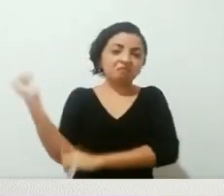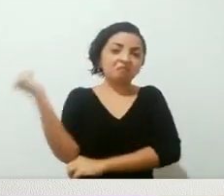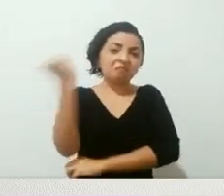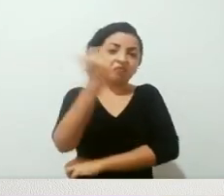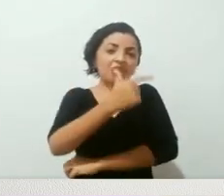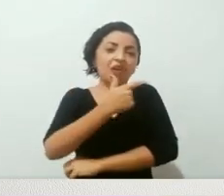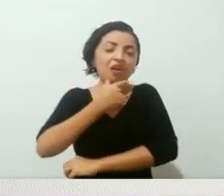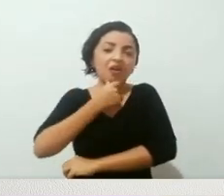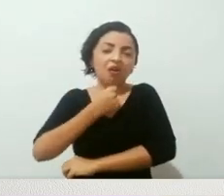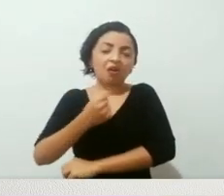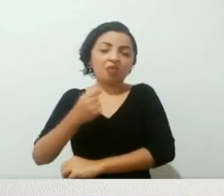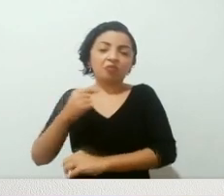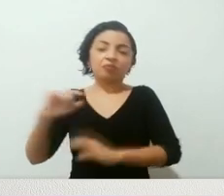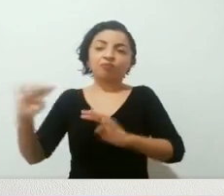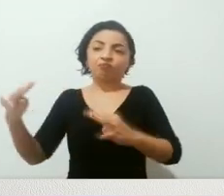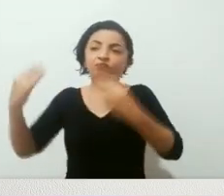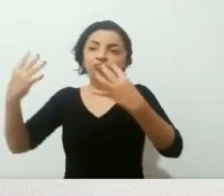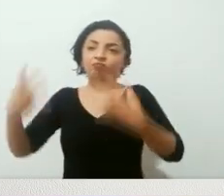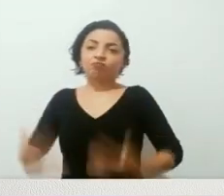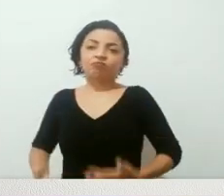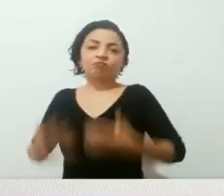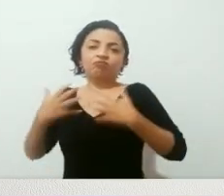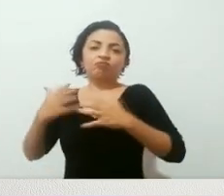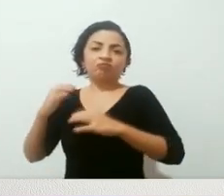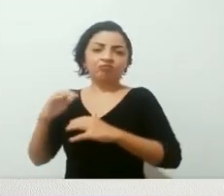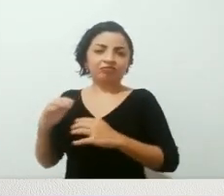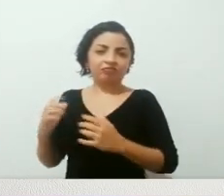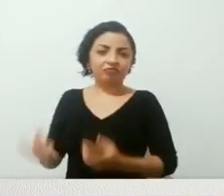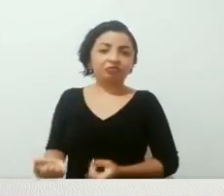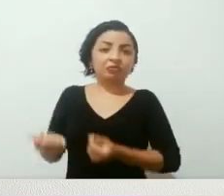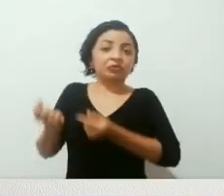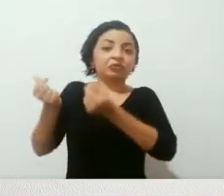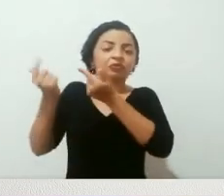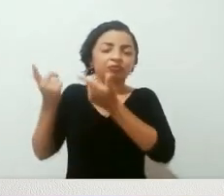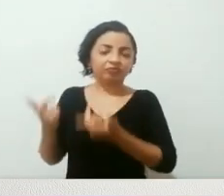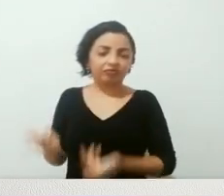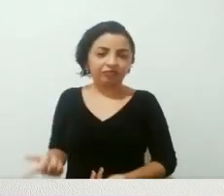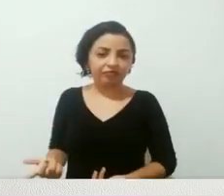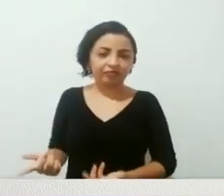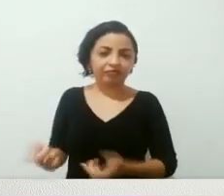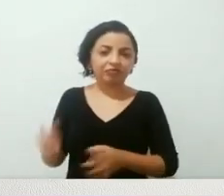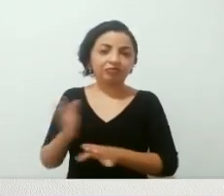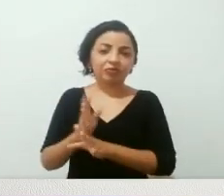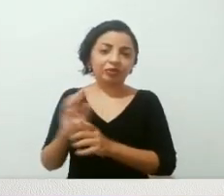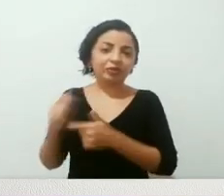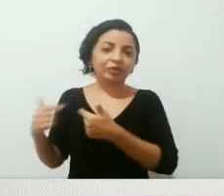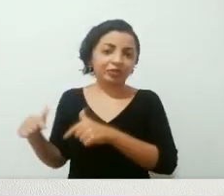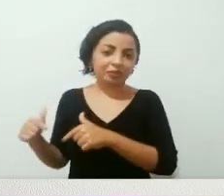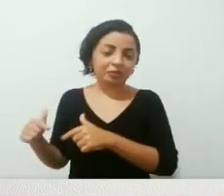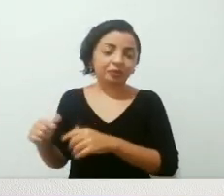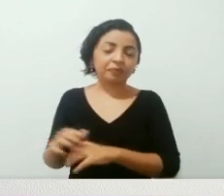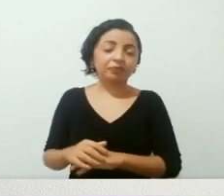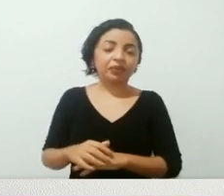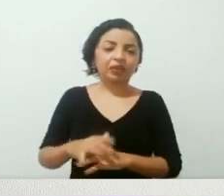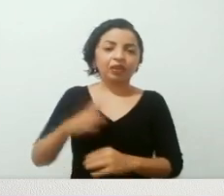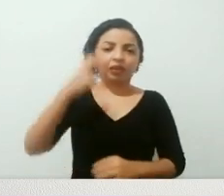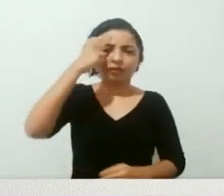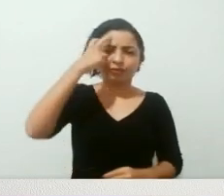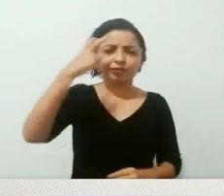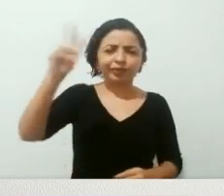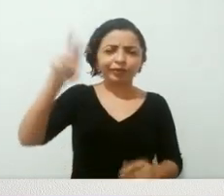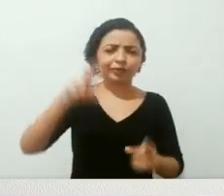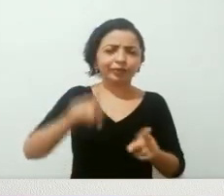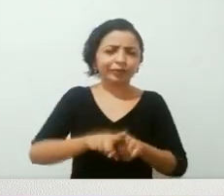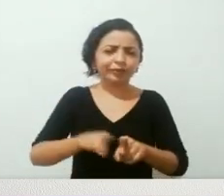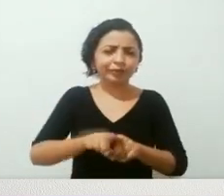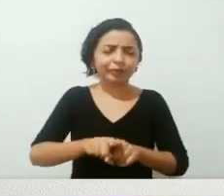para poder ter alguma possibilidade de ganhar mais no seu trabalho, e também questões intelectuais, né, não